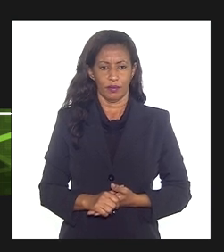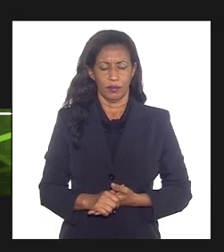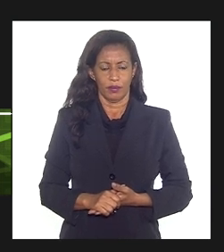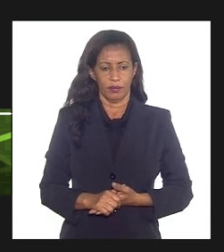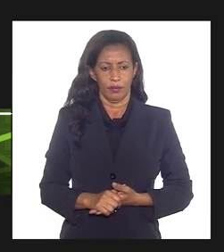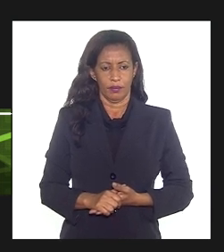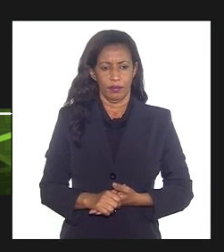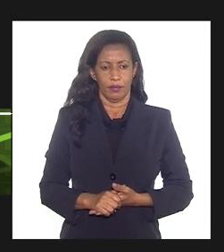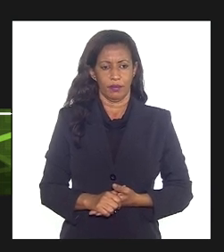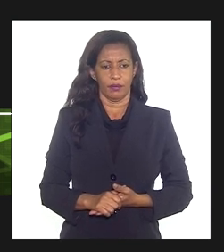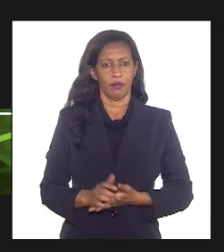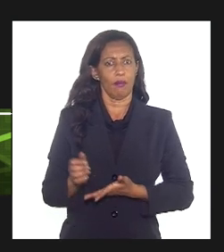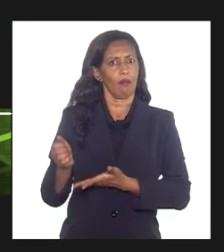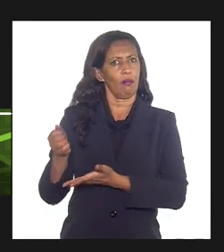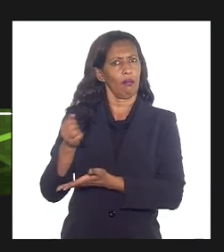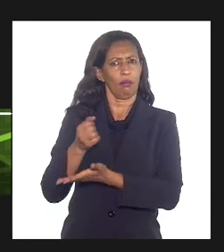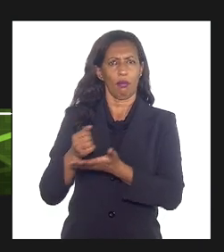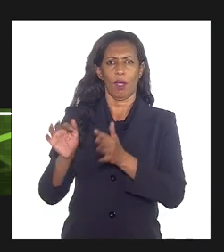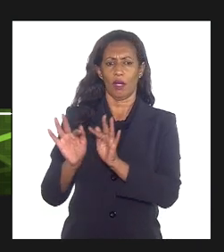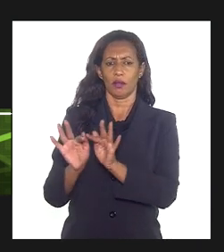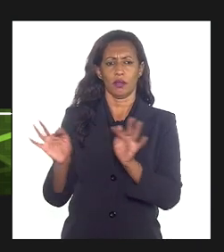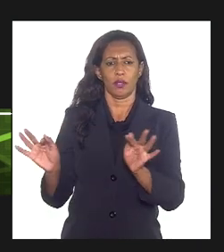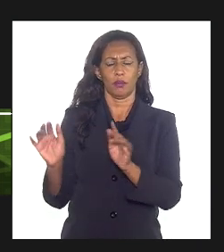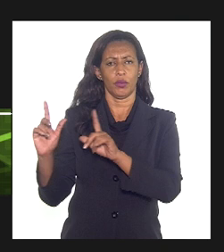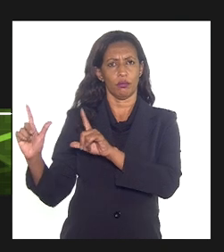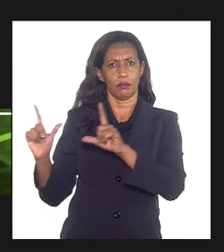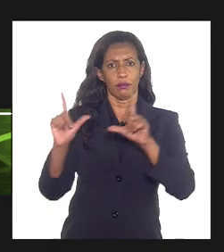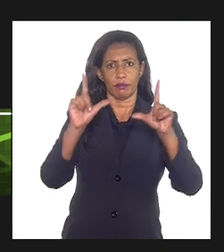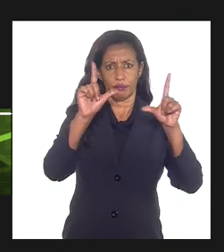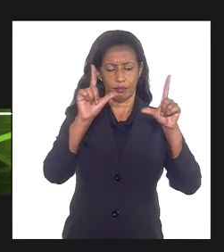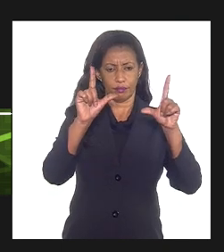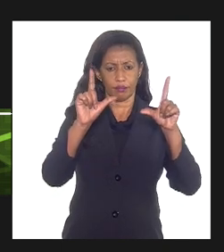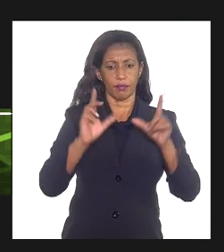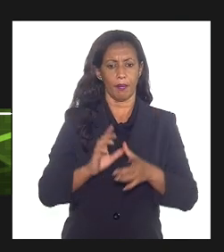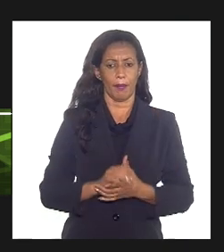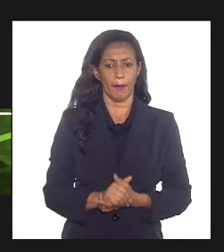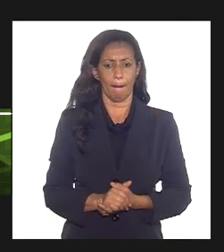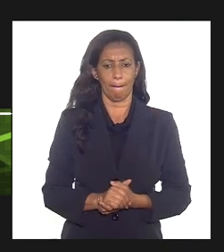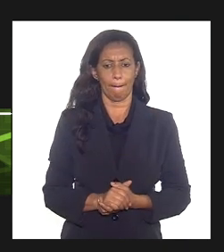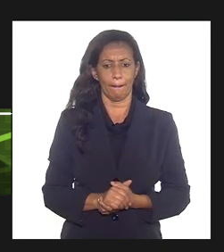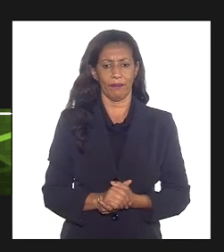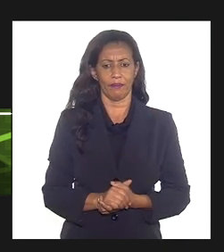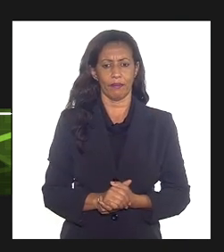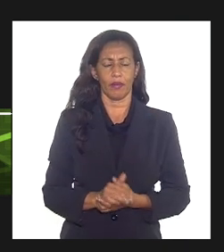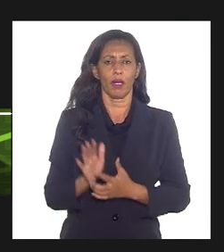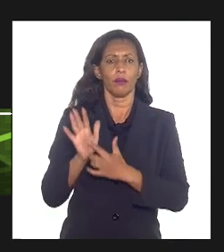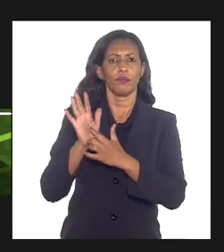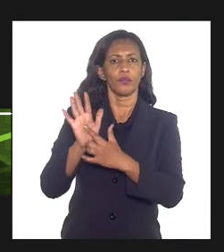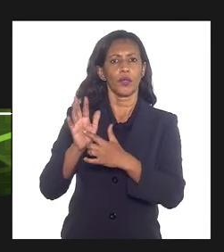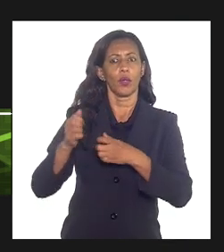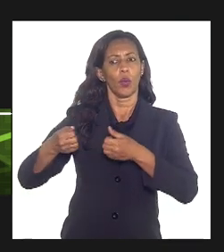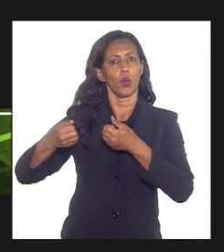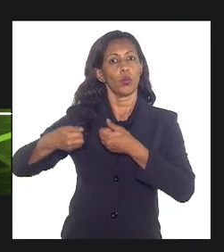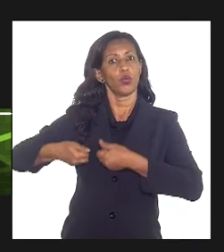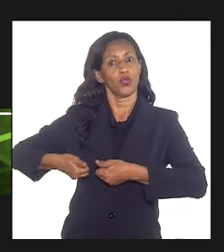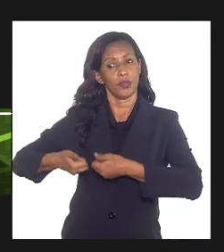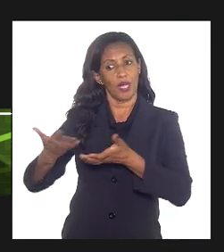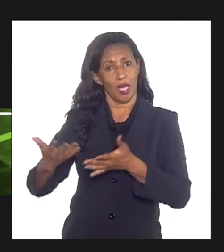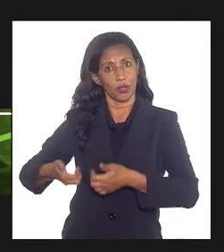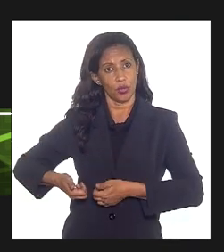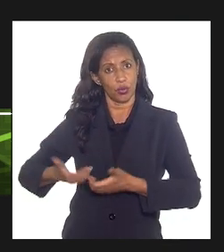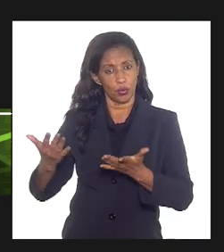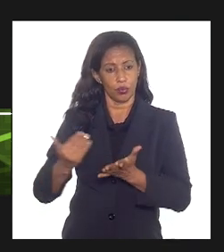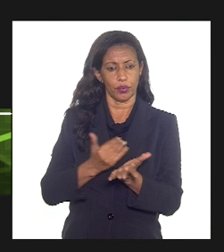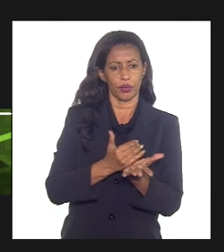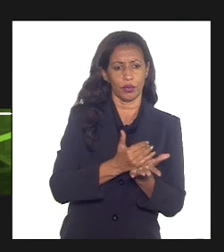Então, basicamente, esse é o fluxo que nós temos, a definição do gasto com provisão de abandono, se